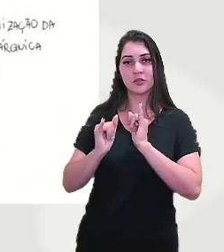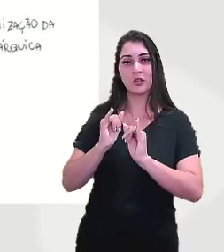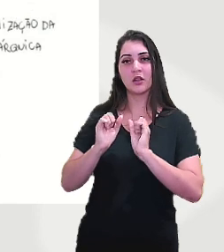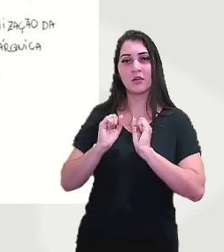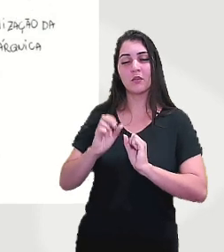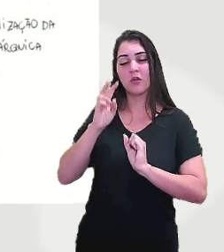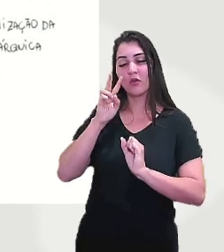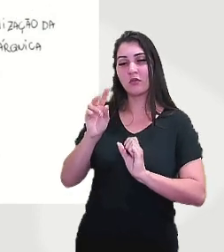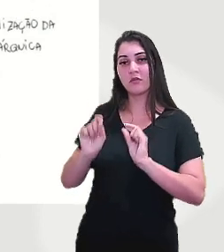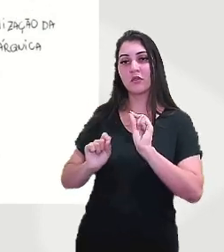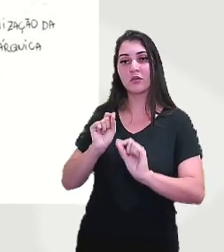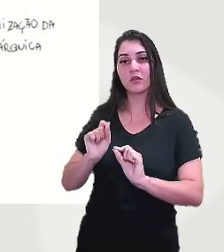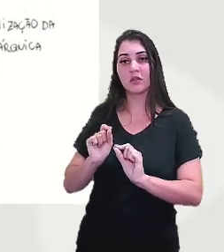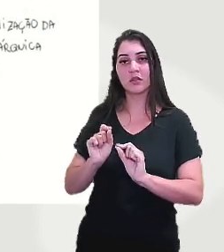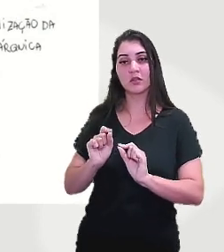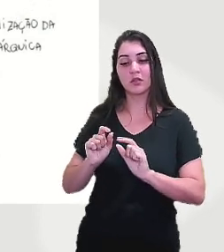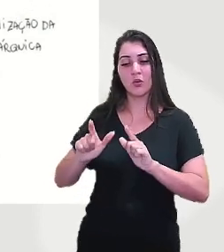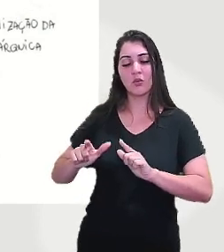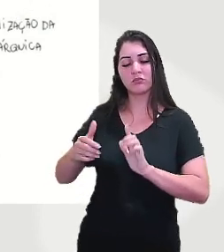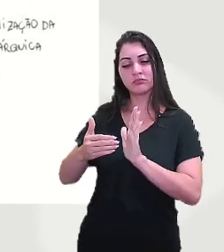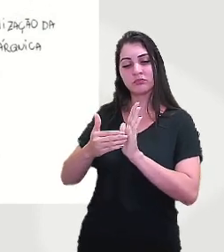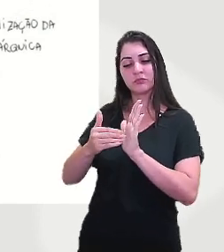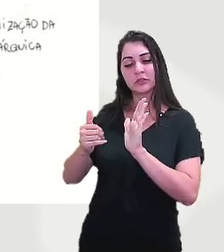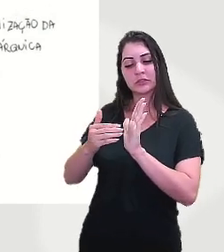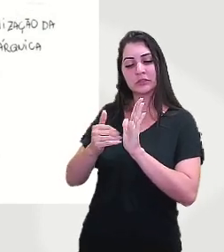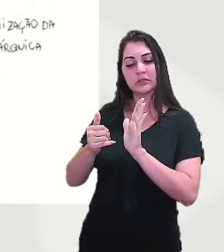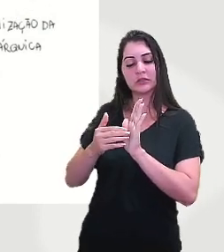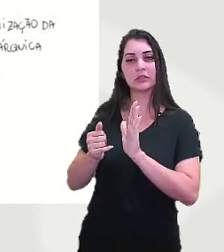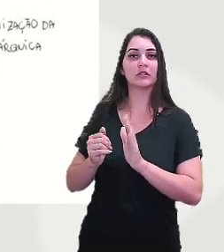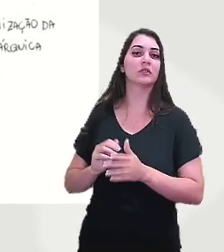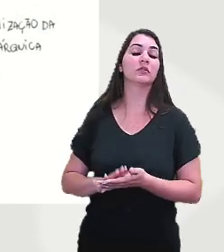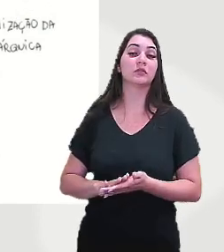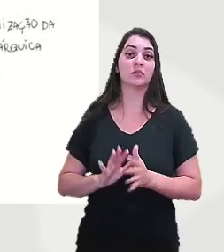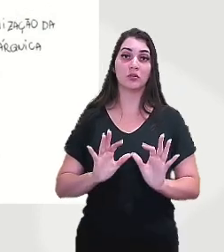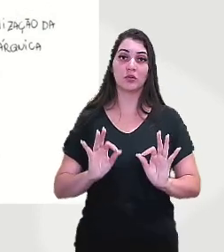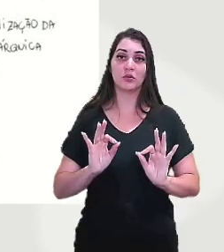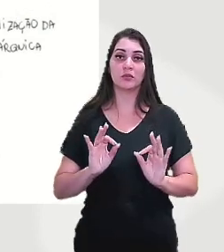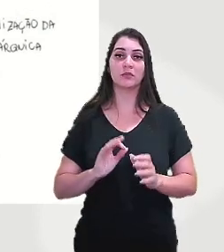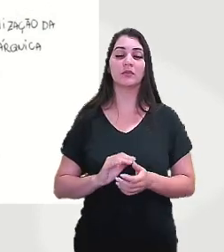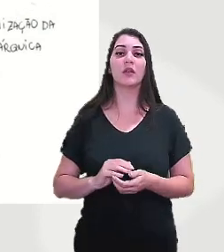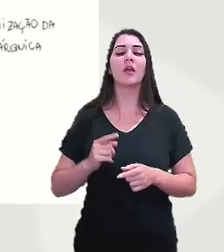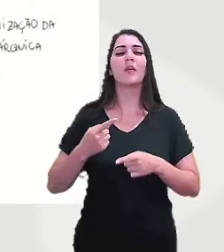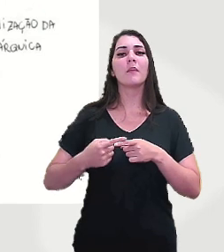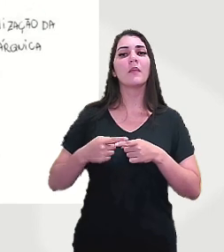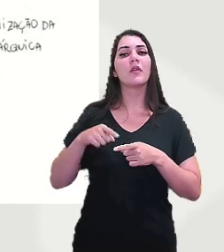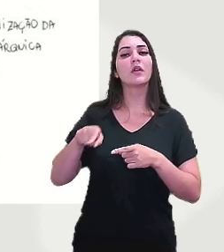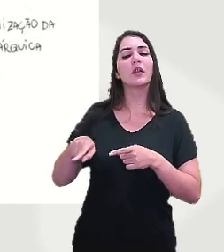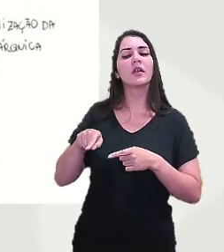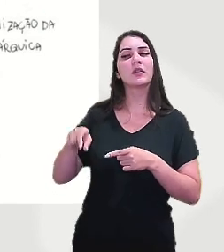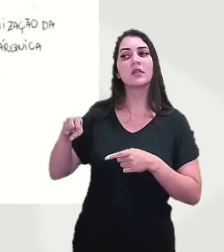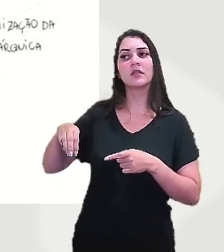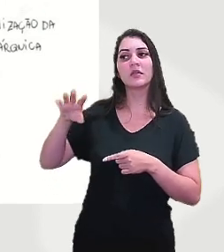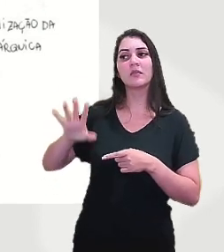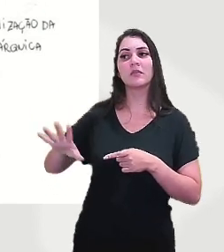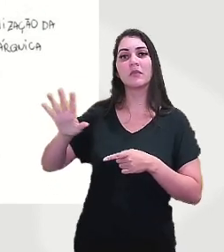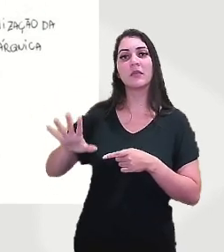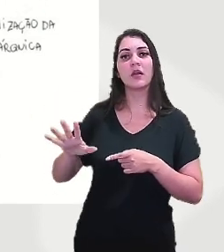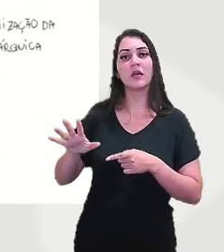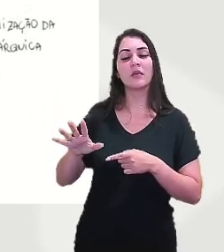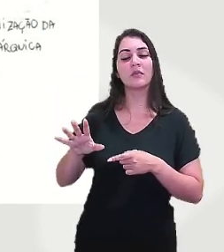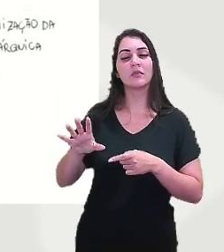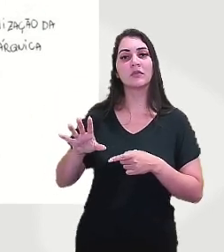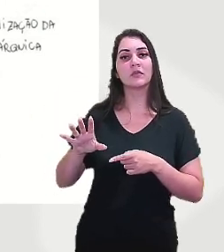de onde ela foi retirada, não se configura como plágio, porque esse mapa, ele é muito